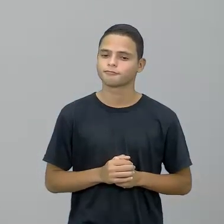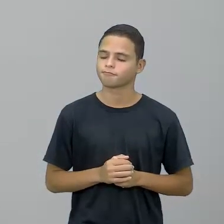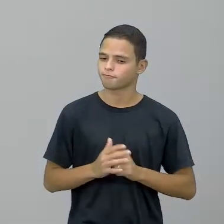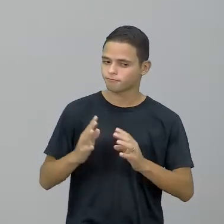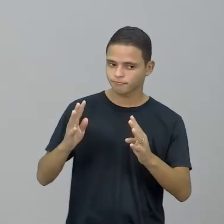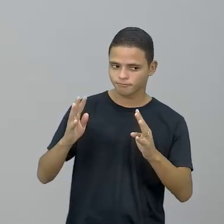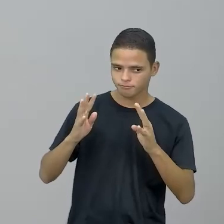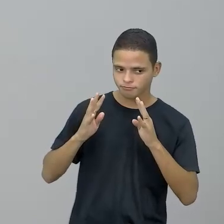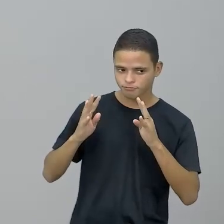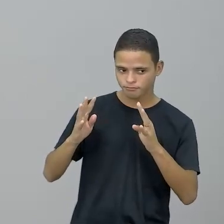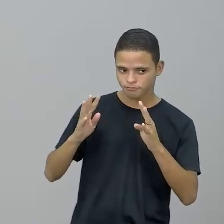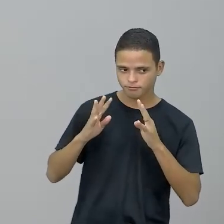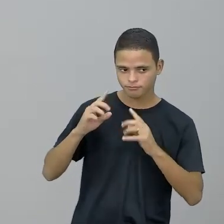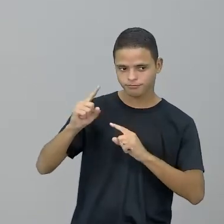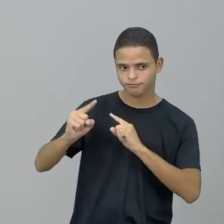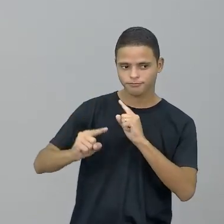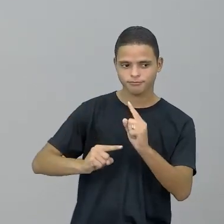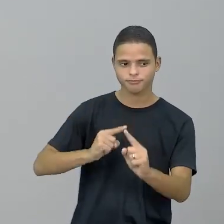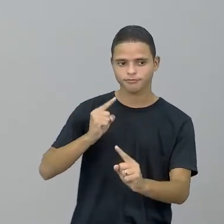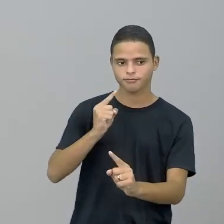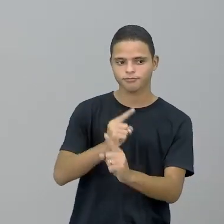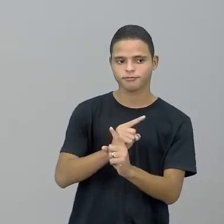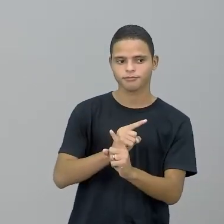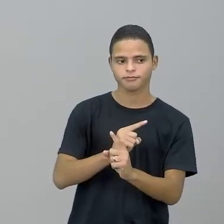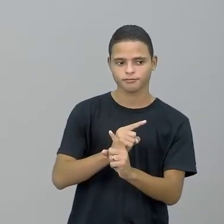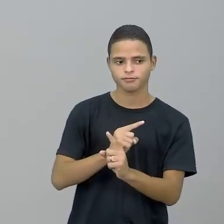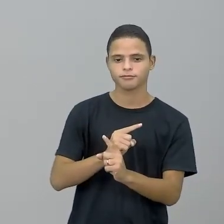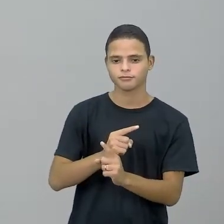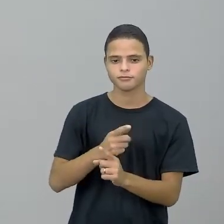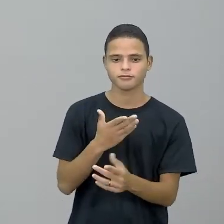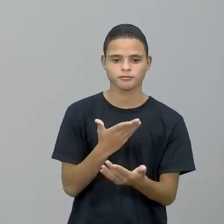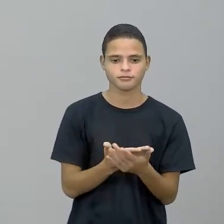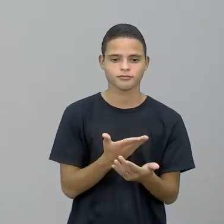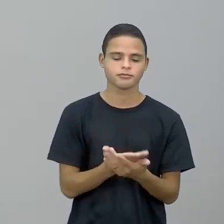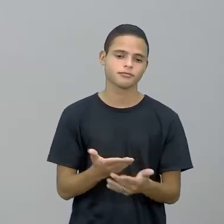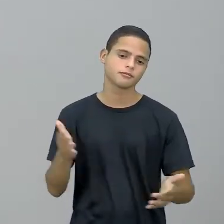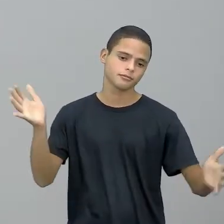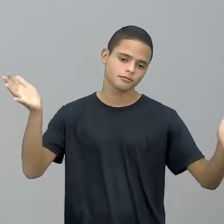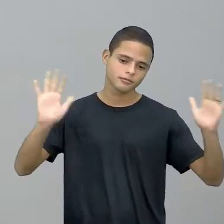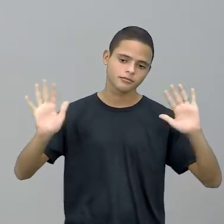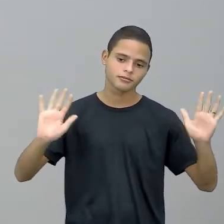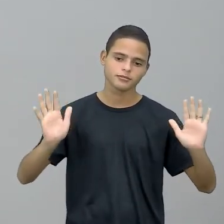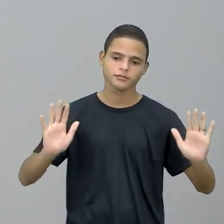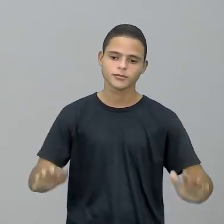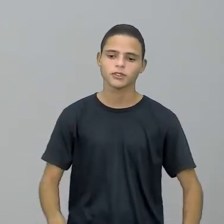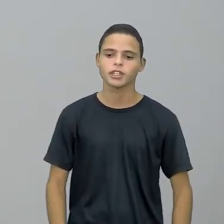assistindo e que a gente se encontre aí na nossa próxima aula. Até mais, pessoal!